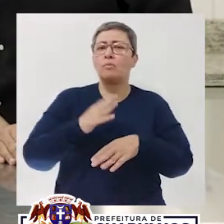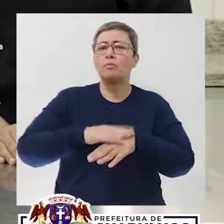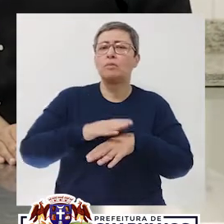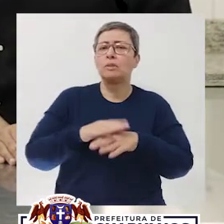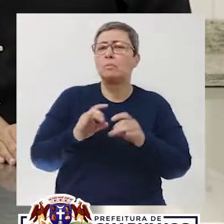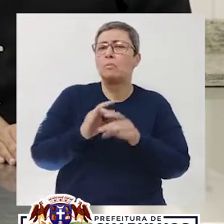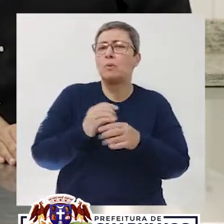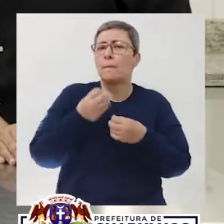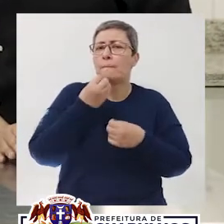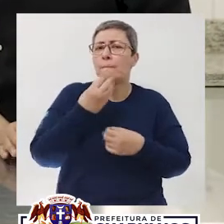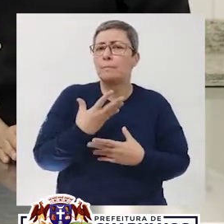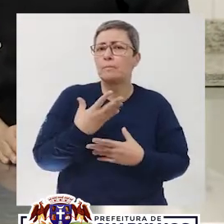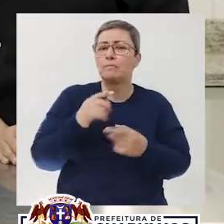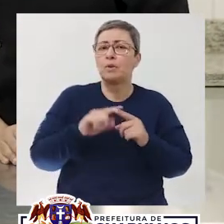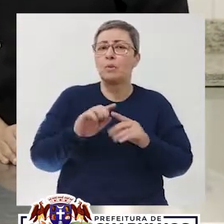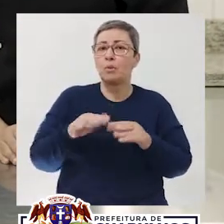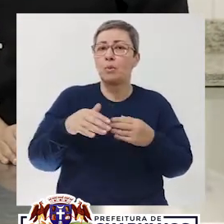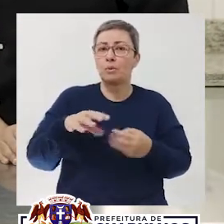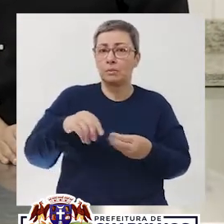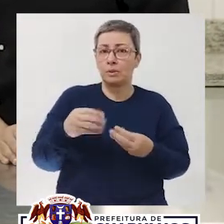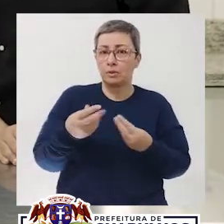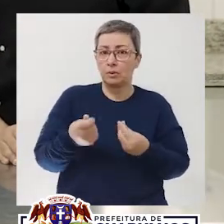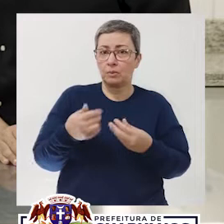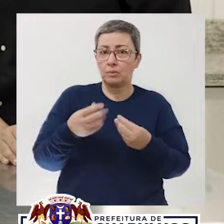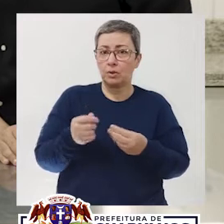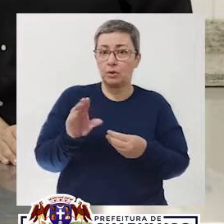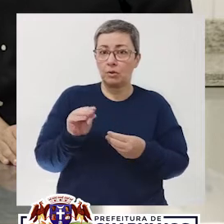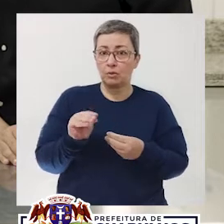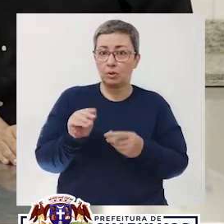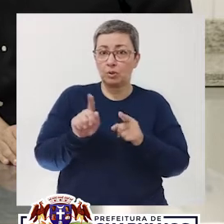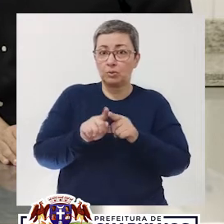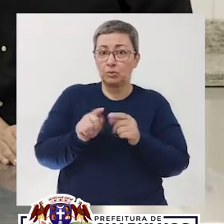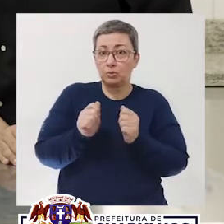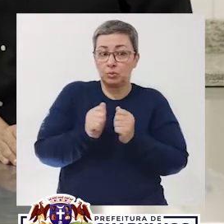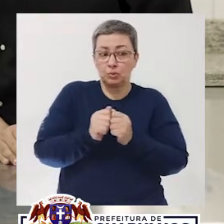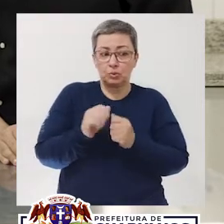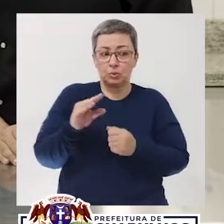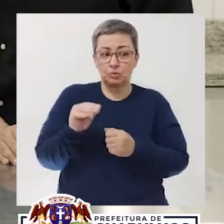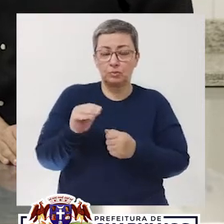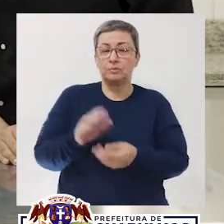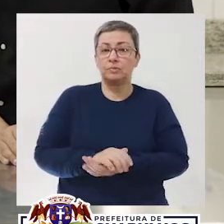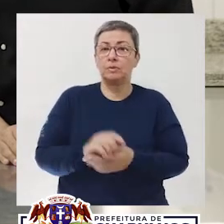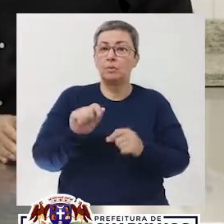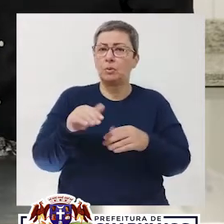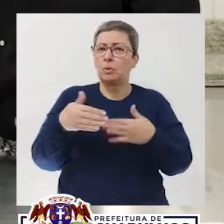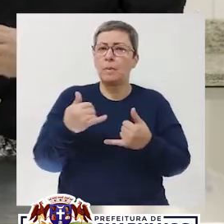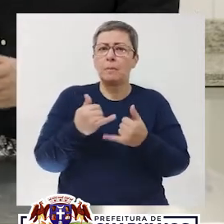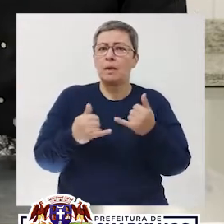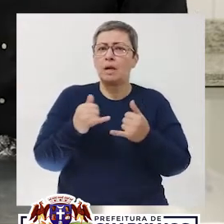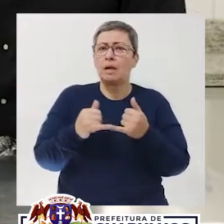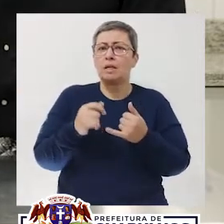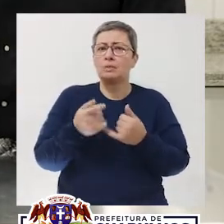Como que eu vou saber o ponto dela? Quando se pegar aqui na mão e ela se juntar. Entendeu? Então,